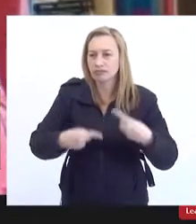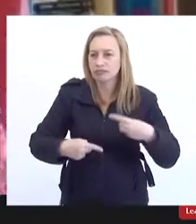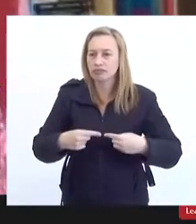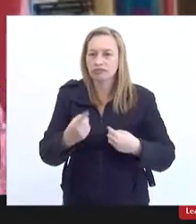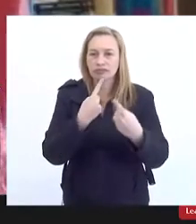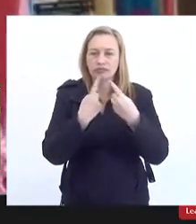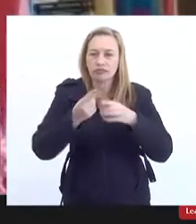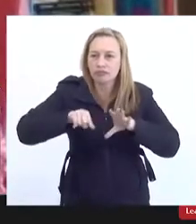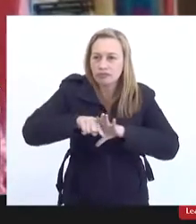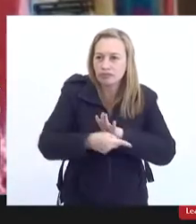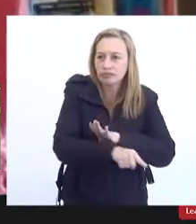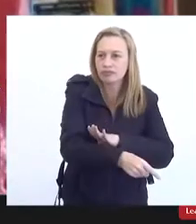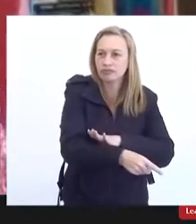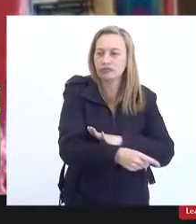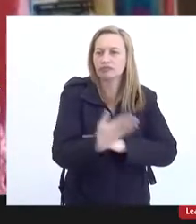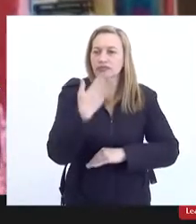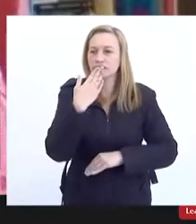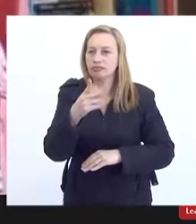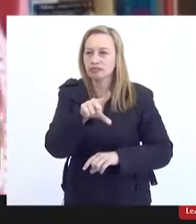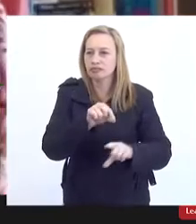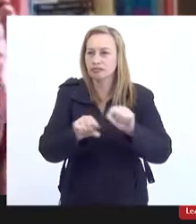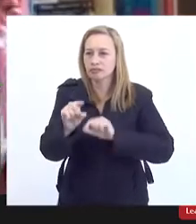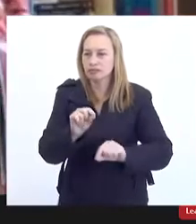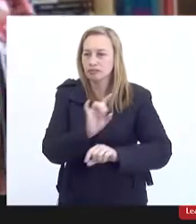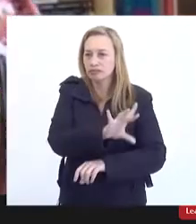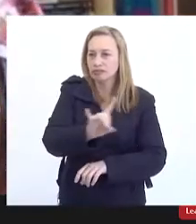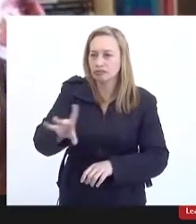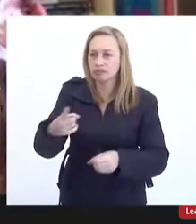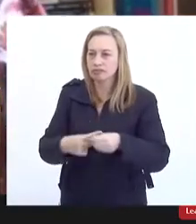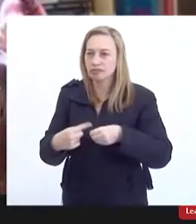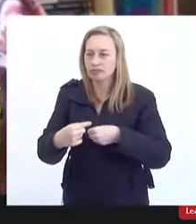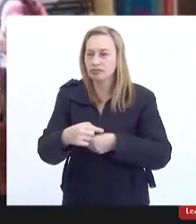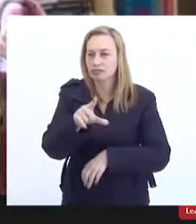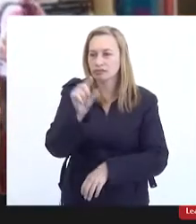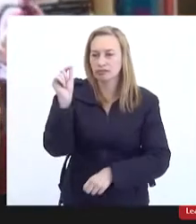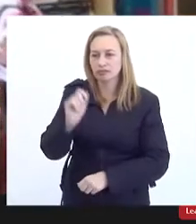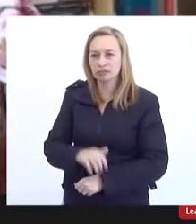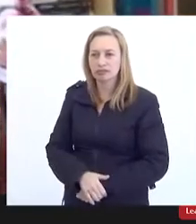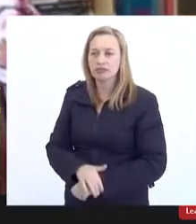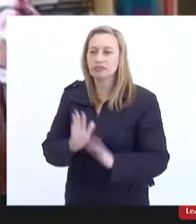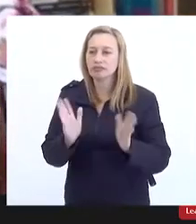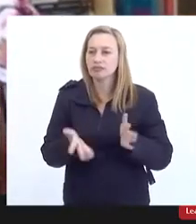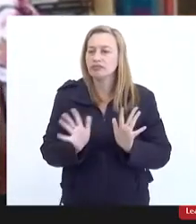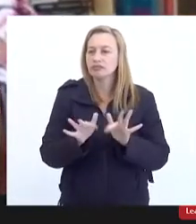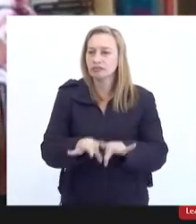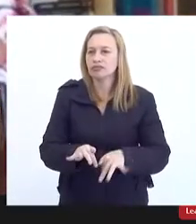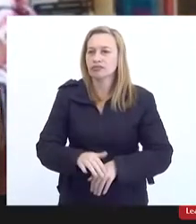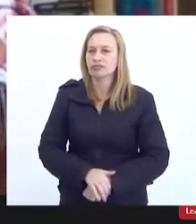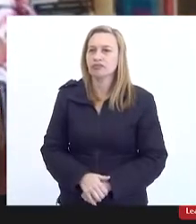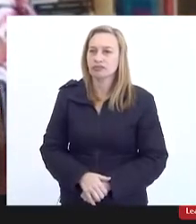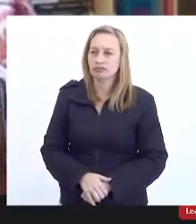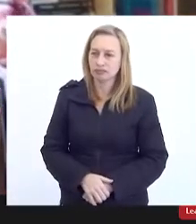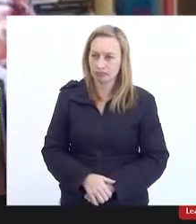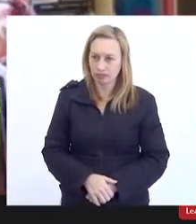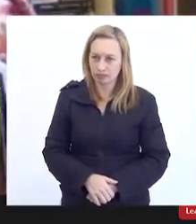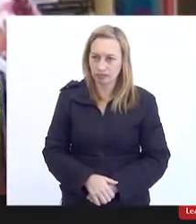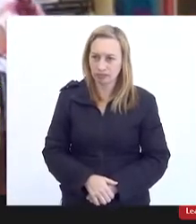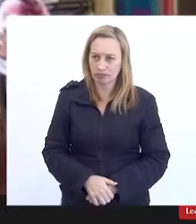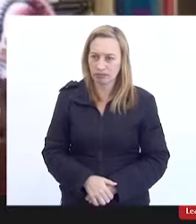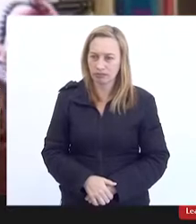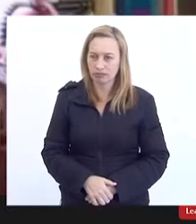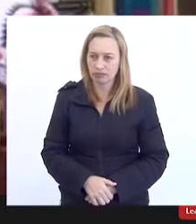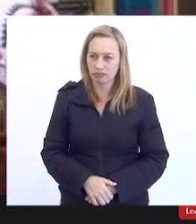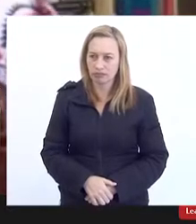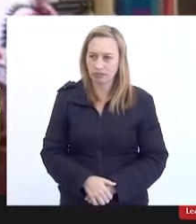debate profundo do tipo de decisão que cada município vai tomar. Então, e agora, para terminar, eu vou mostrar para vocês